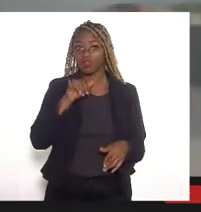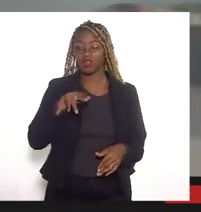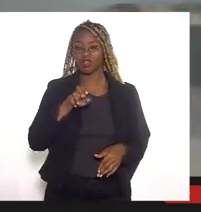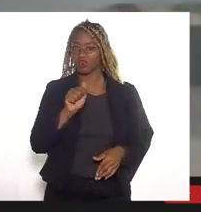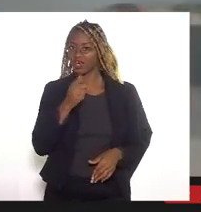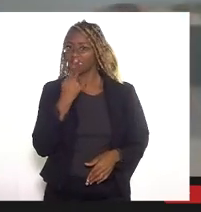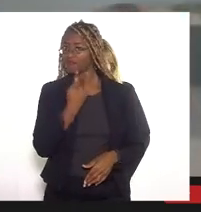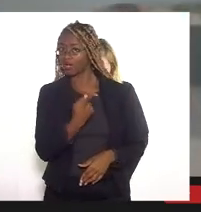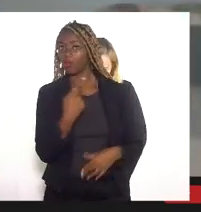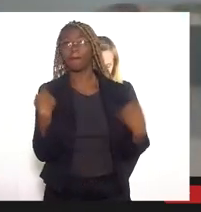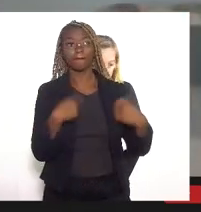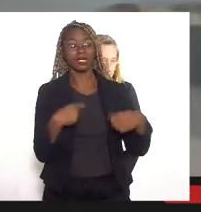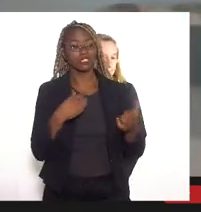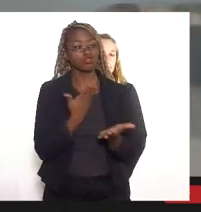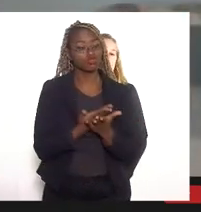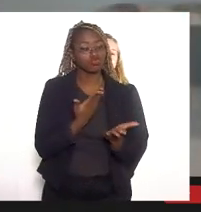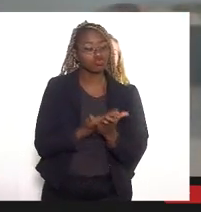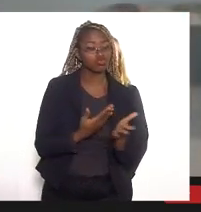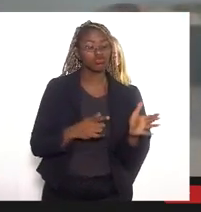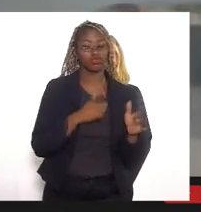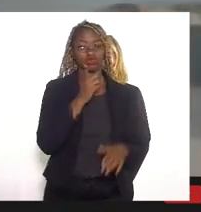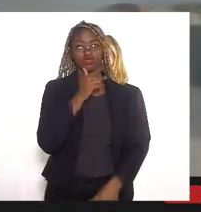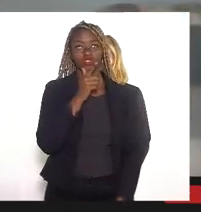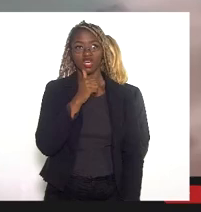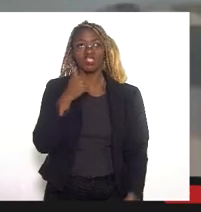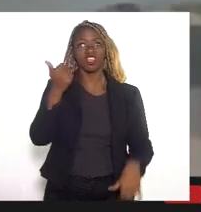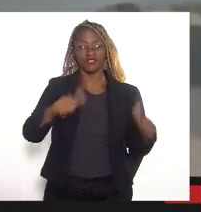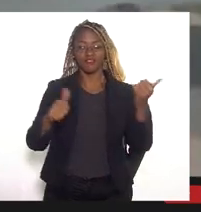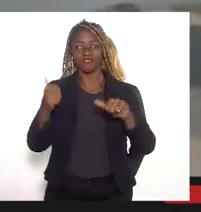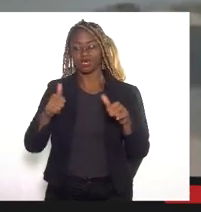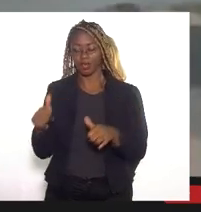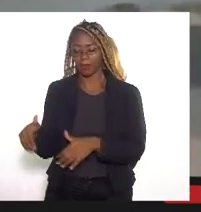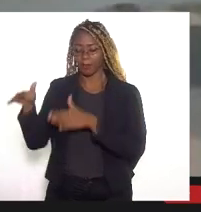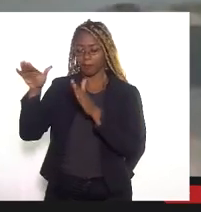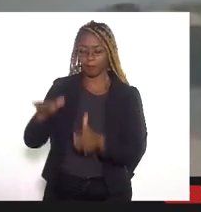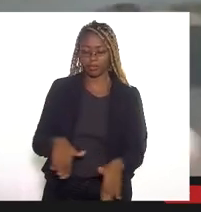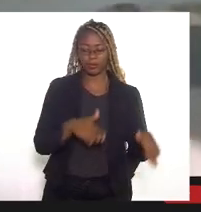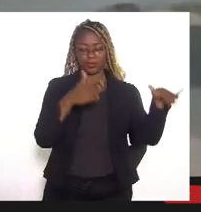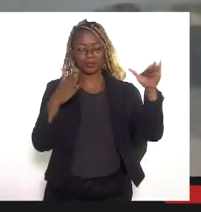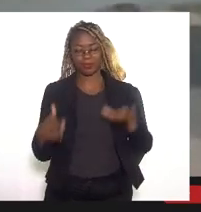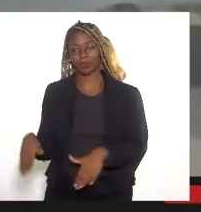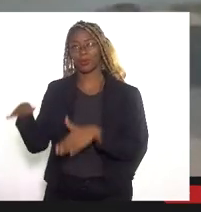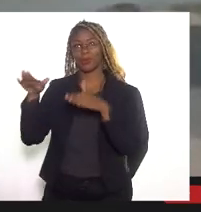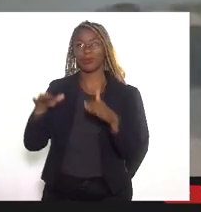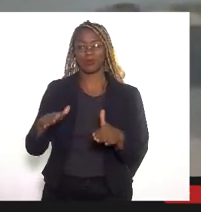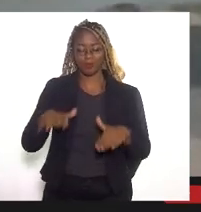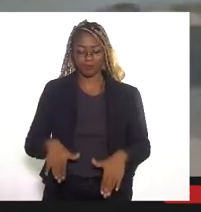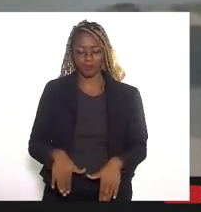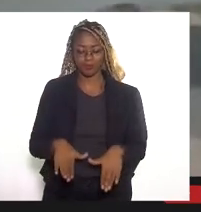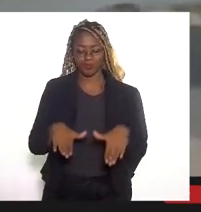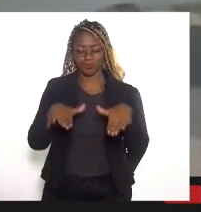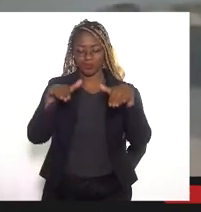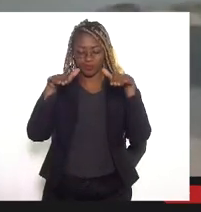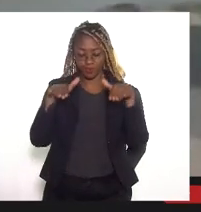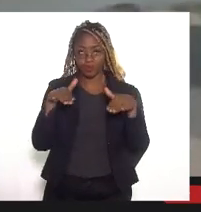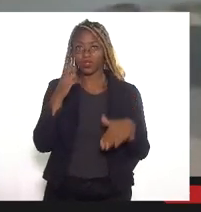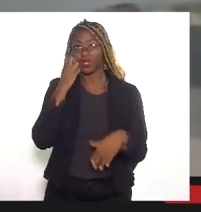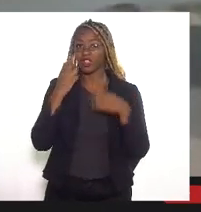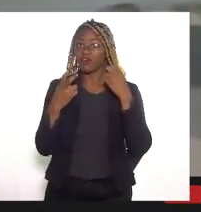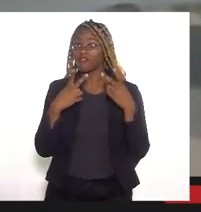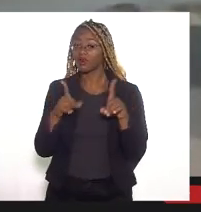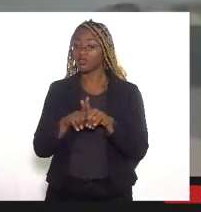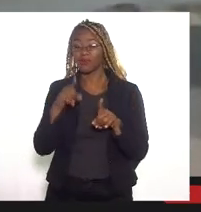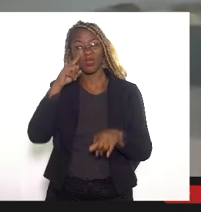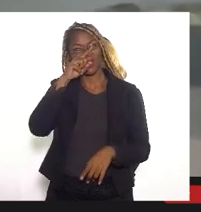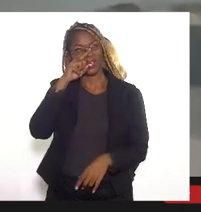Tem que ter estudo hidrológico, avaliar onda de enchente, avaliar nível de maré, avaliar o empreendimento e aí existe um outro